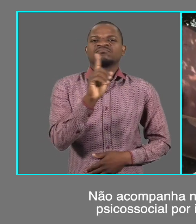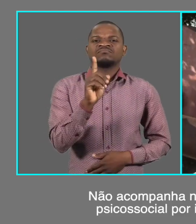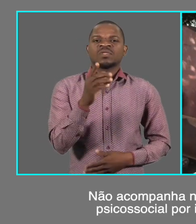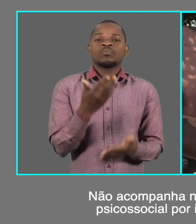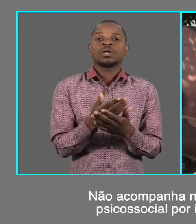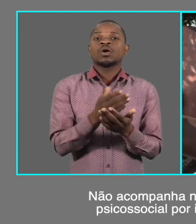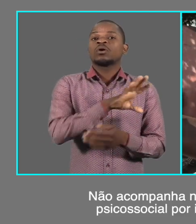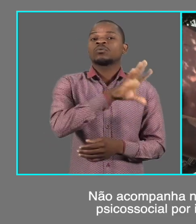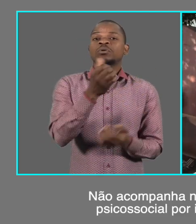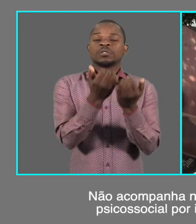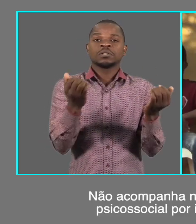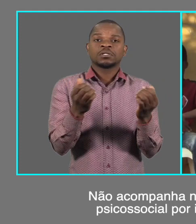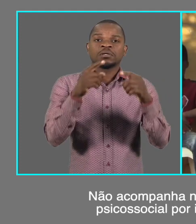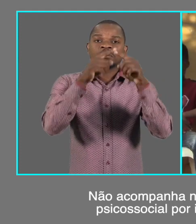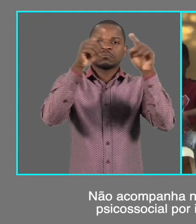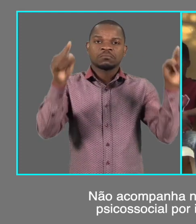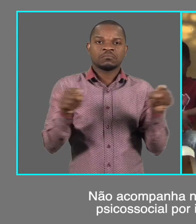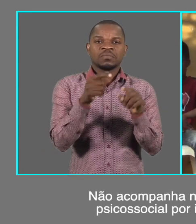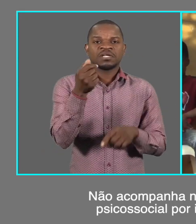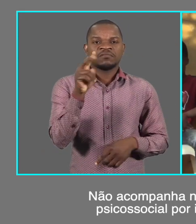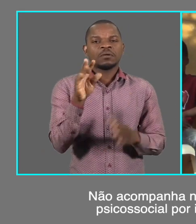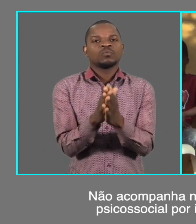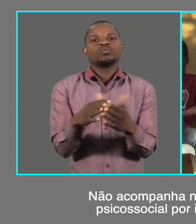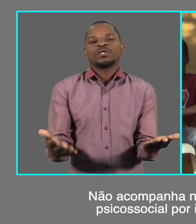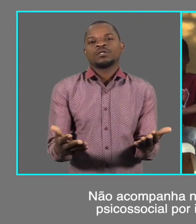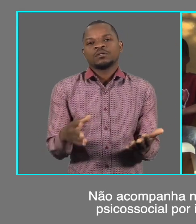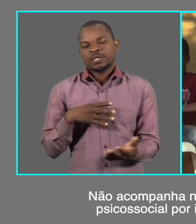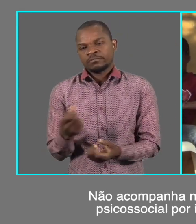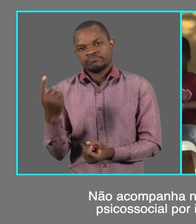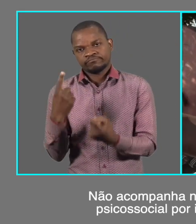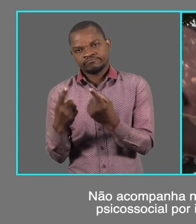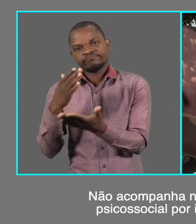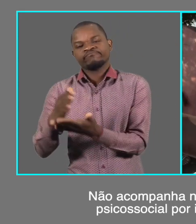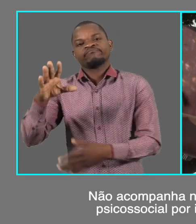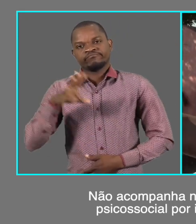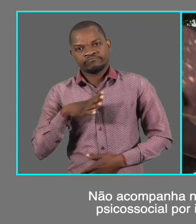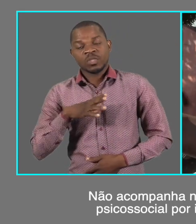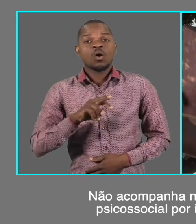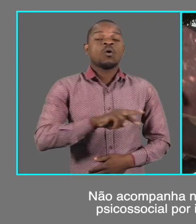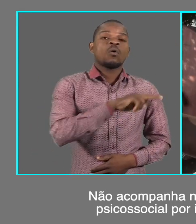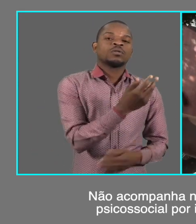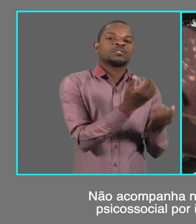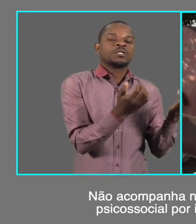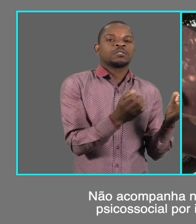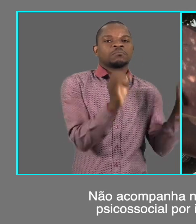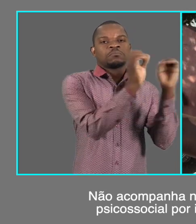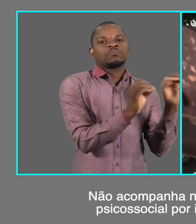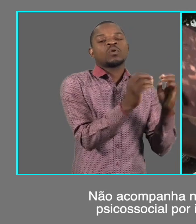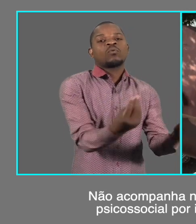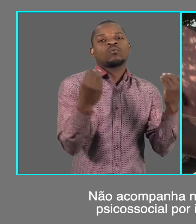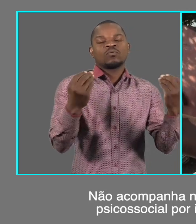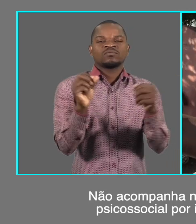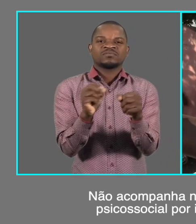acompanha nada. É uma pessoa com deficiência psicosocial. Por isso, é difícil acompanhar